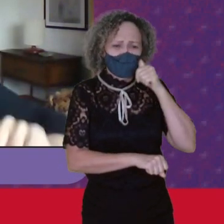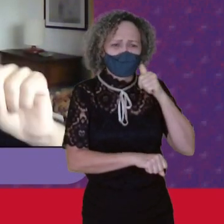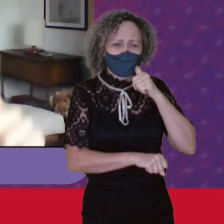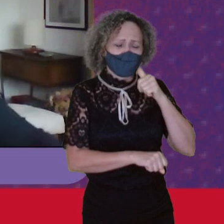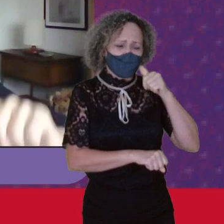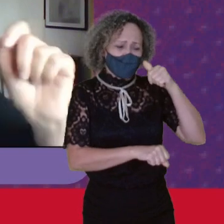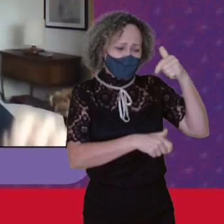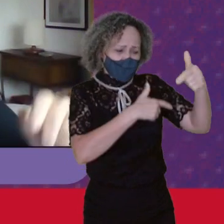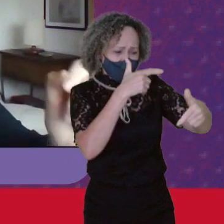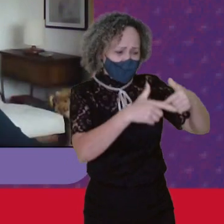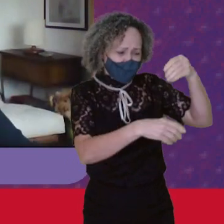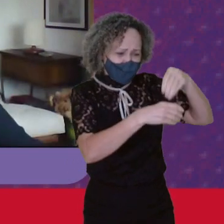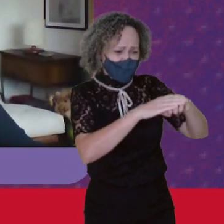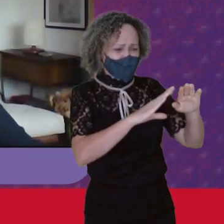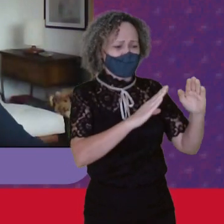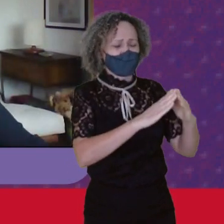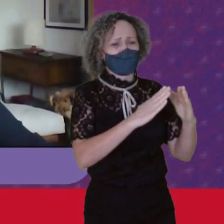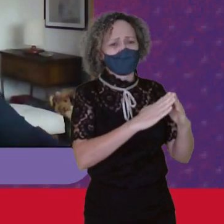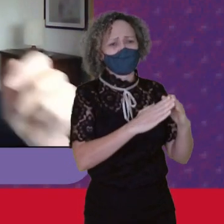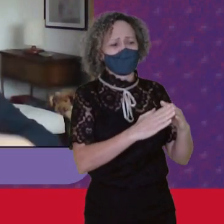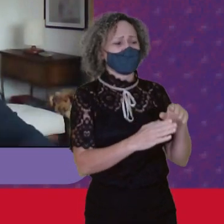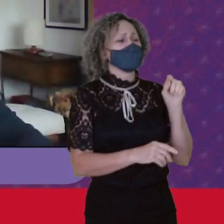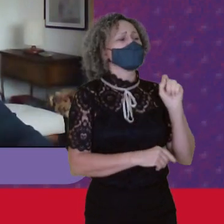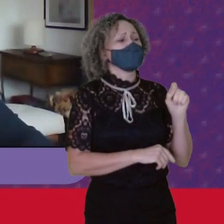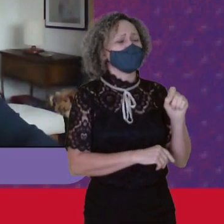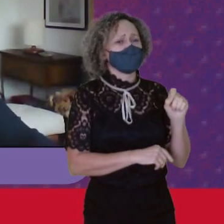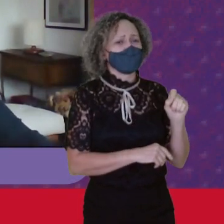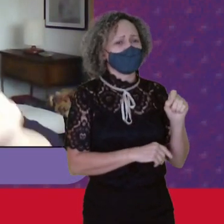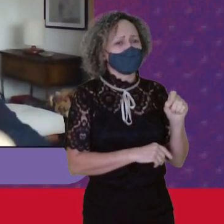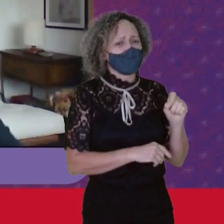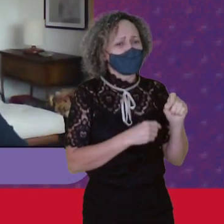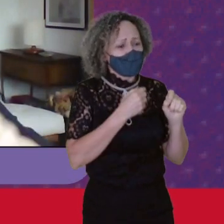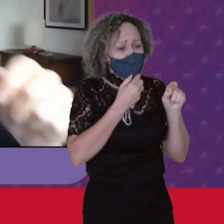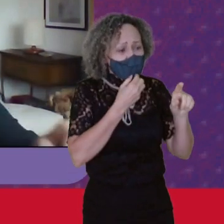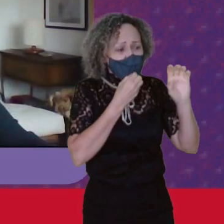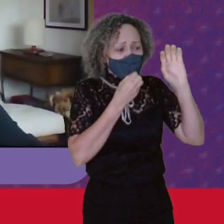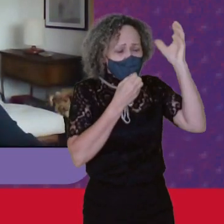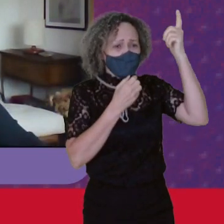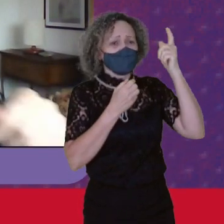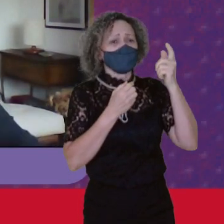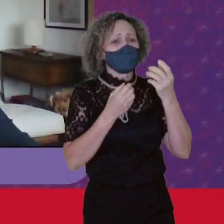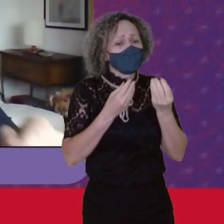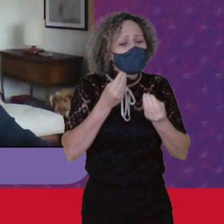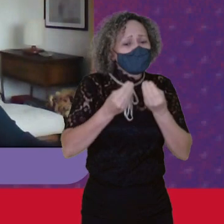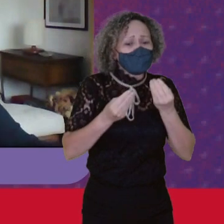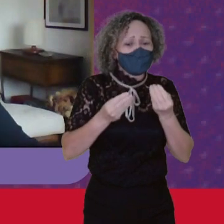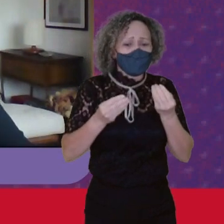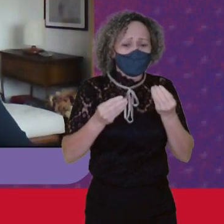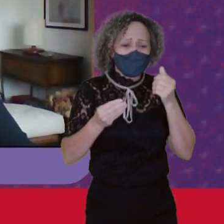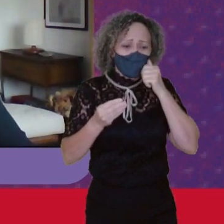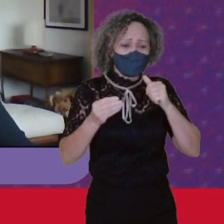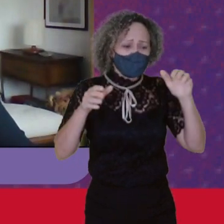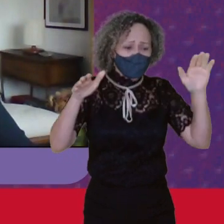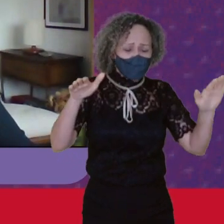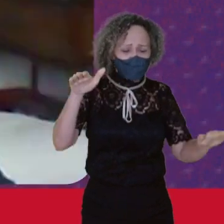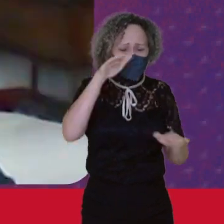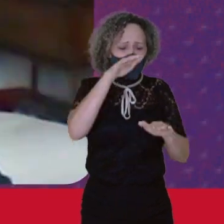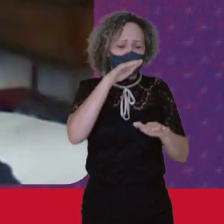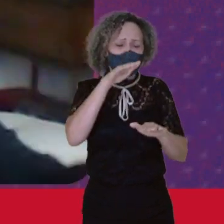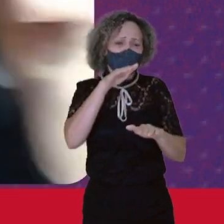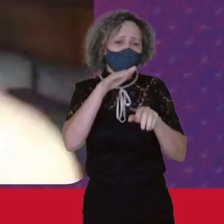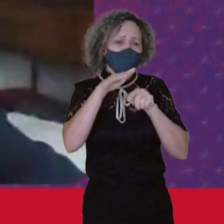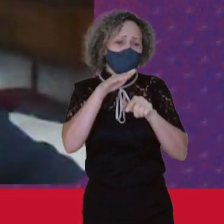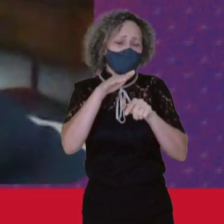Que é Um dos fatores Inclusive Que determina A forma Desigual Como as mulheres Se inserem No mundo do